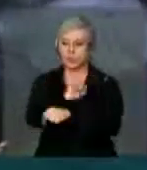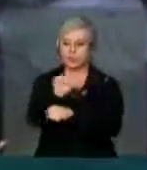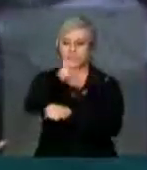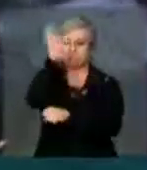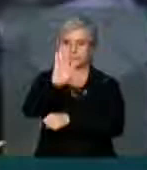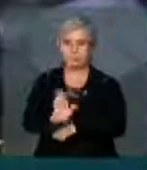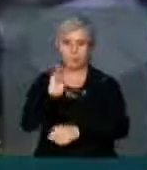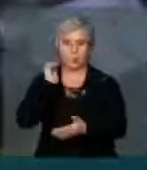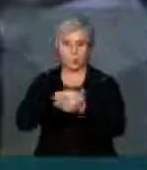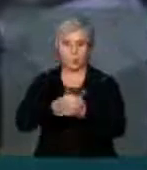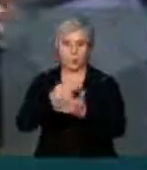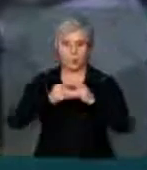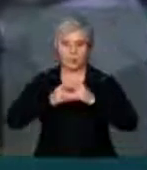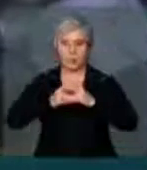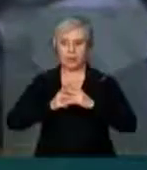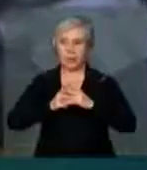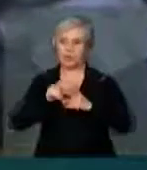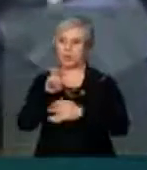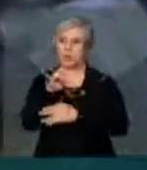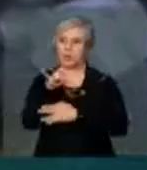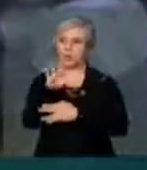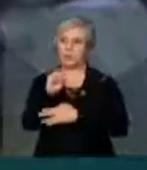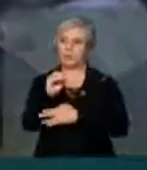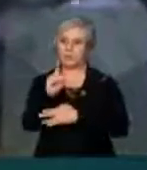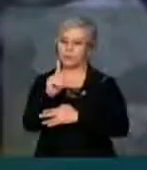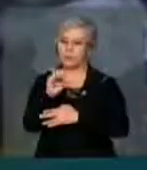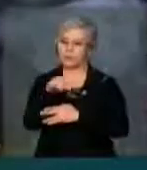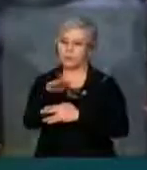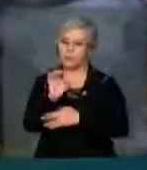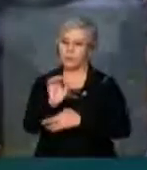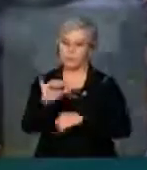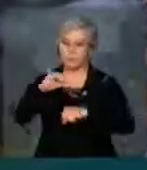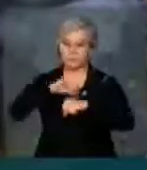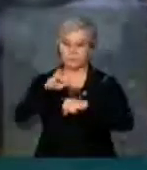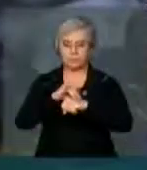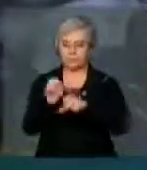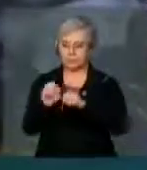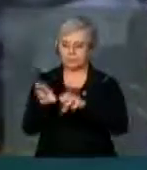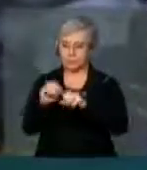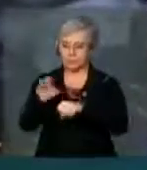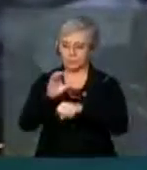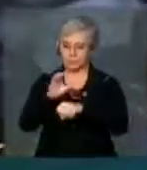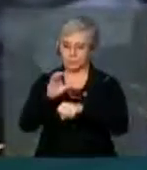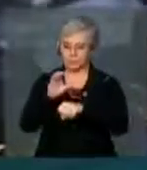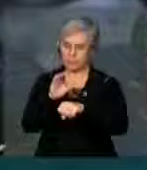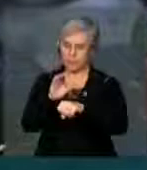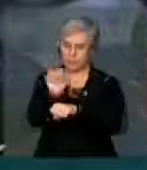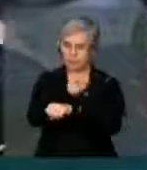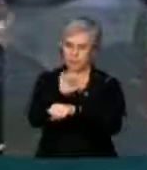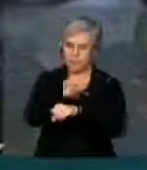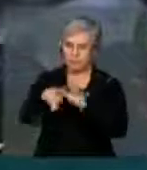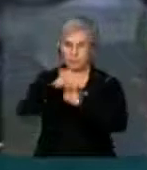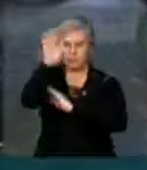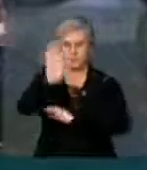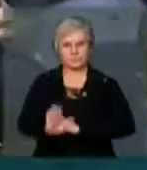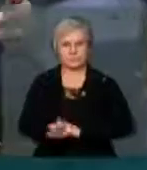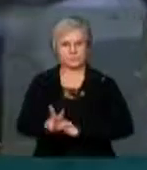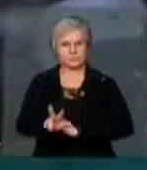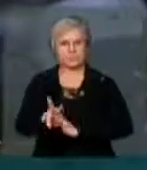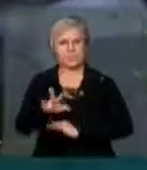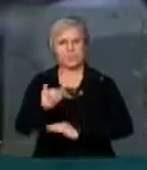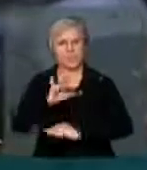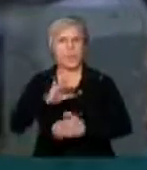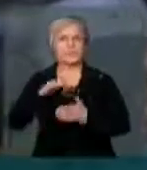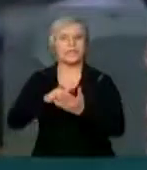compra de um equipamento, de um videogame para os centros de formação de condutores do Brasil. Isso deverá acontecer até